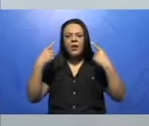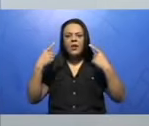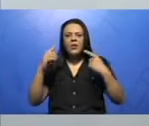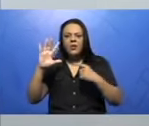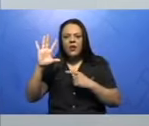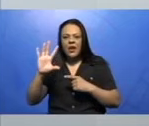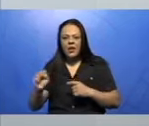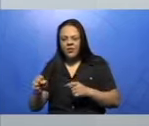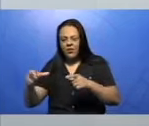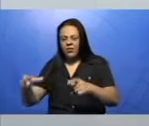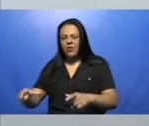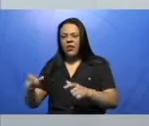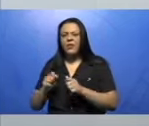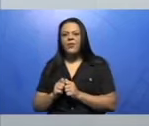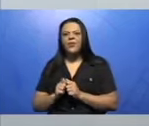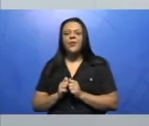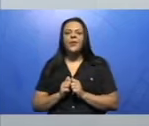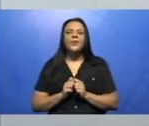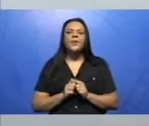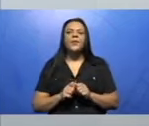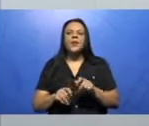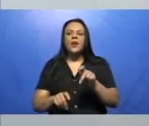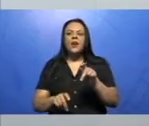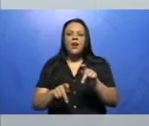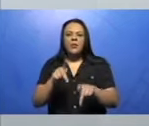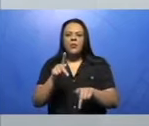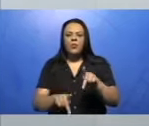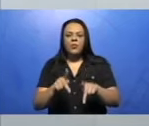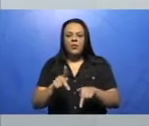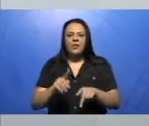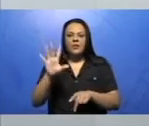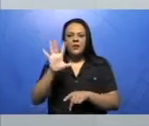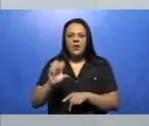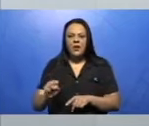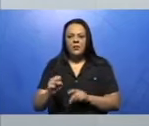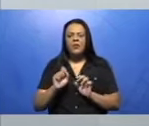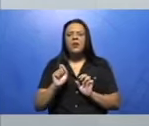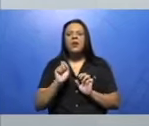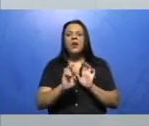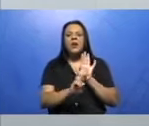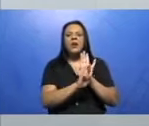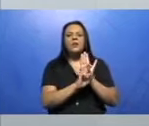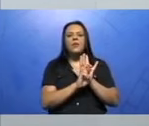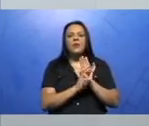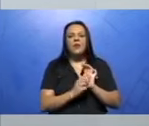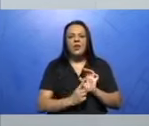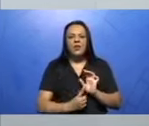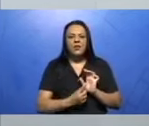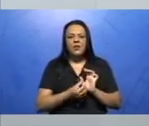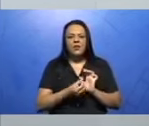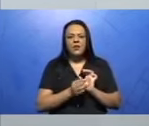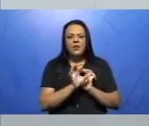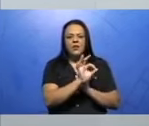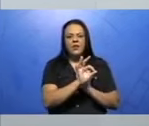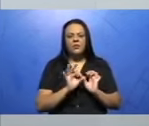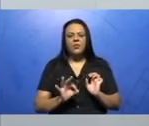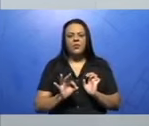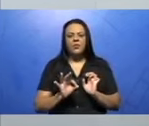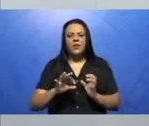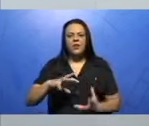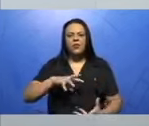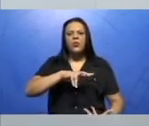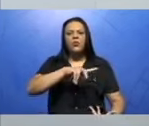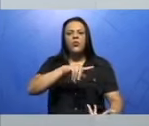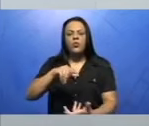A população africana, ela representa 16% da população mundial, população de seres humanos. E aqui nós temos a